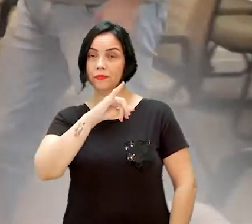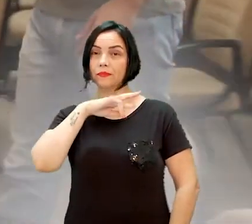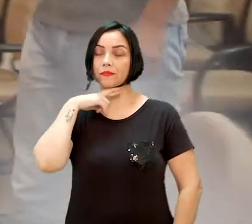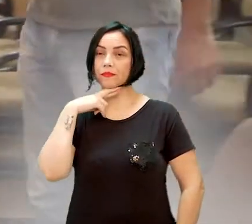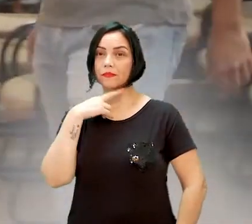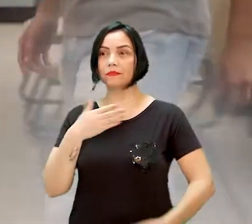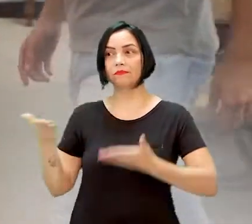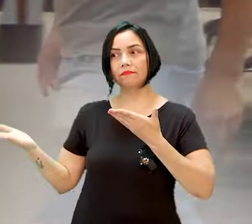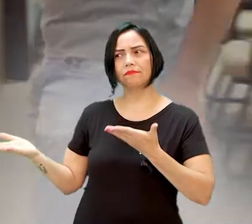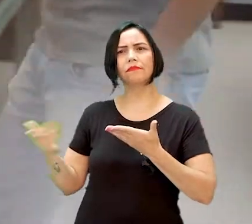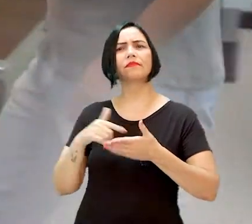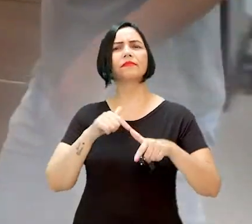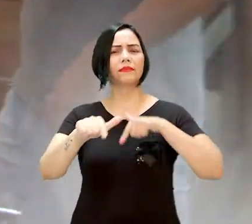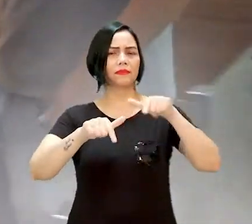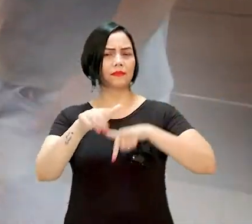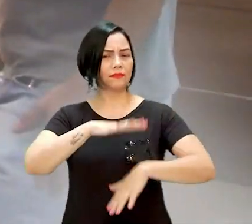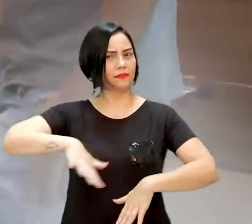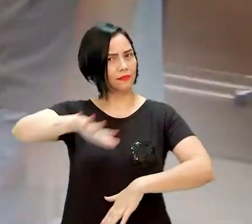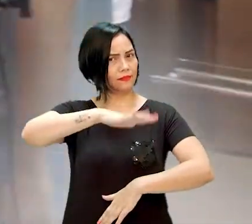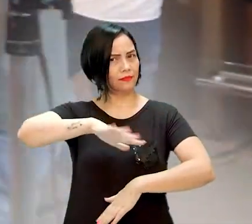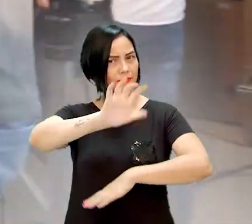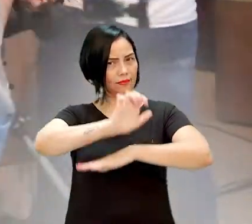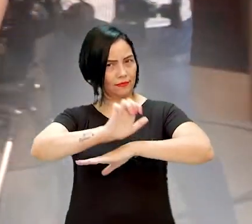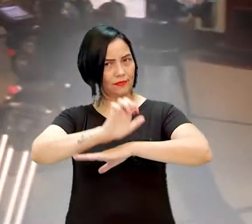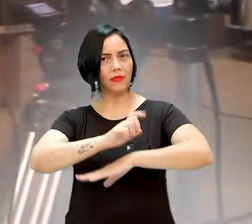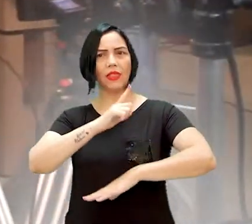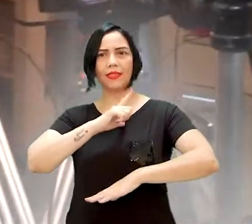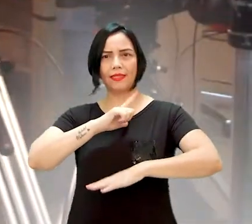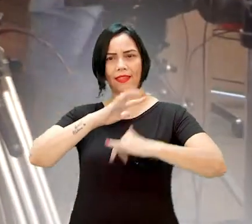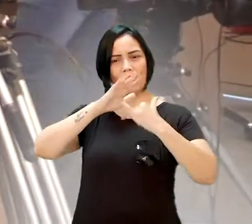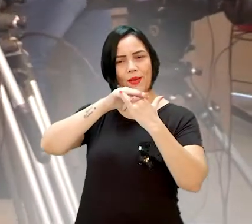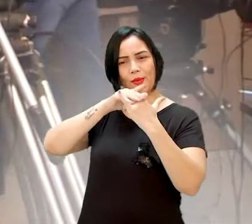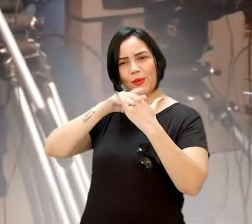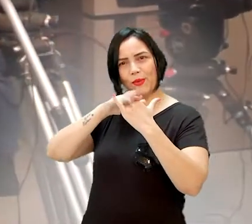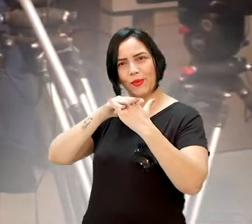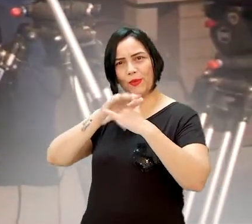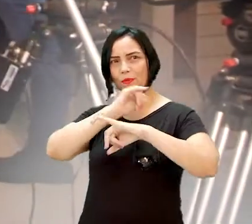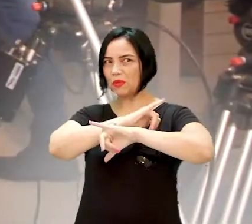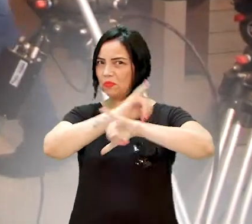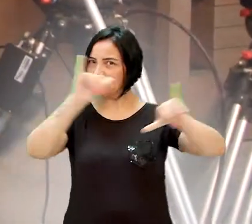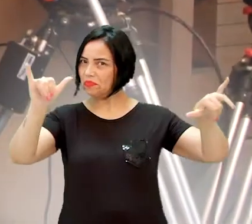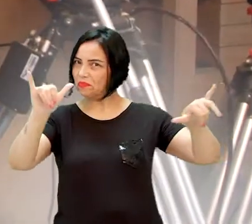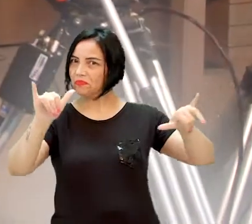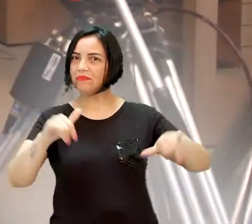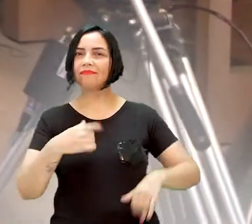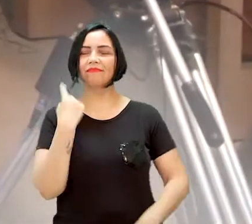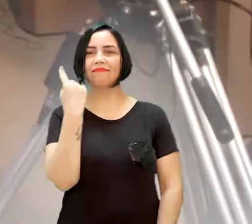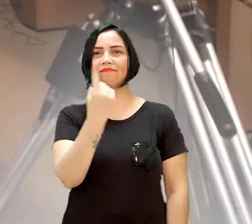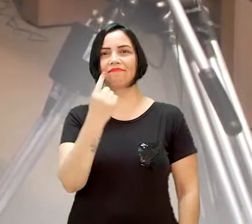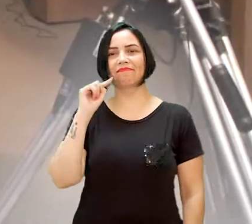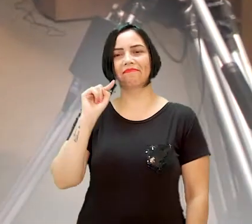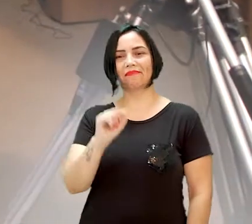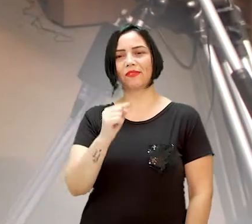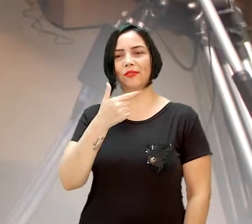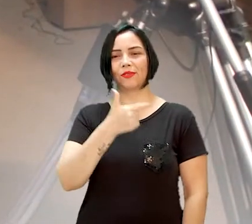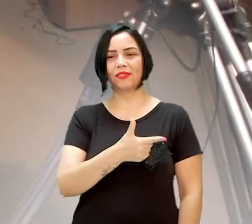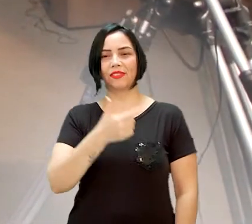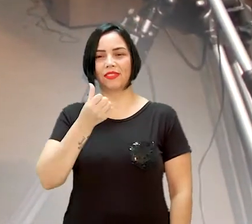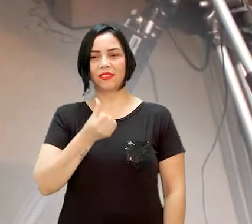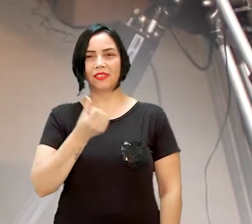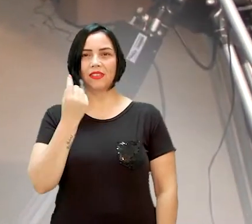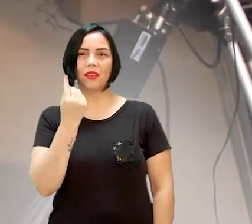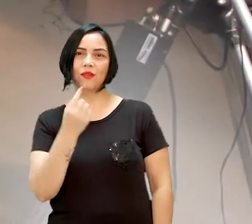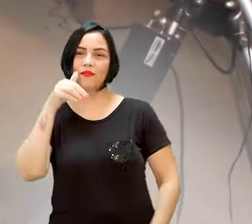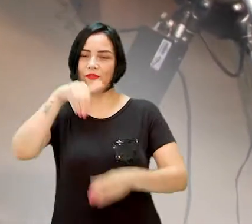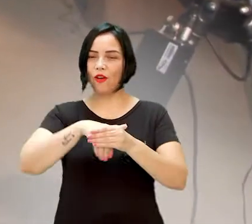Jaraguá do Sul. Ele é servidor público estadual, tem um canal no YouTube chamado Atalaia e foi eleito com 1.261 votos pelo